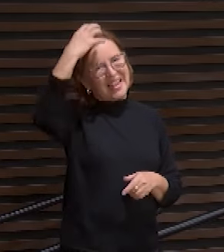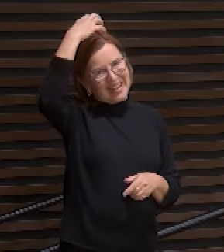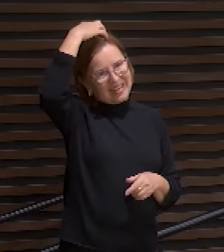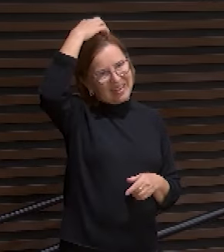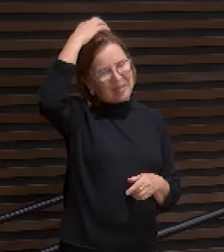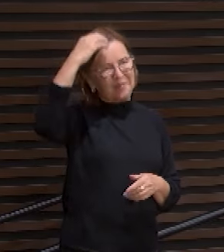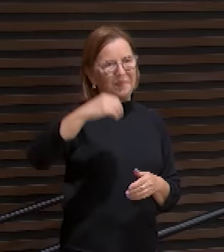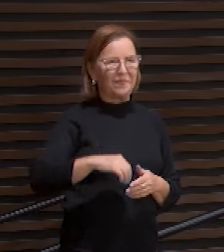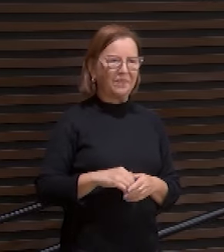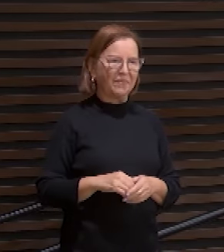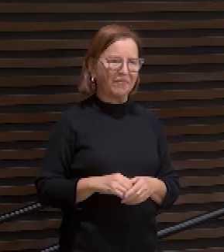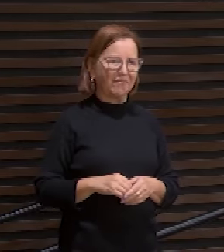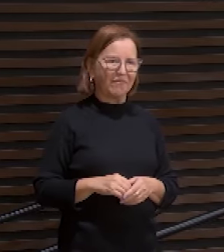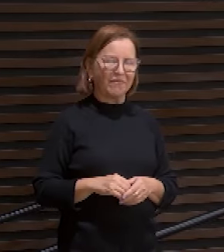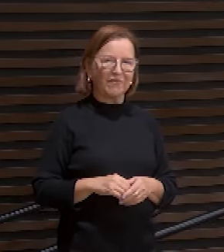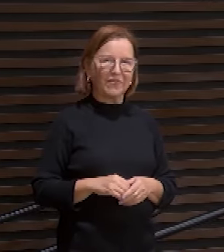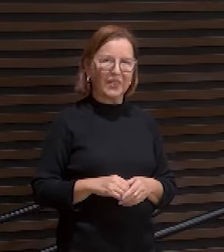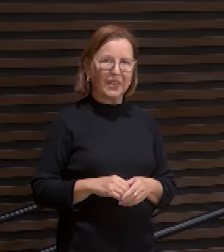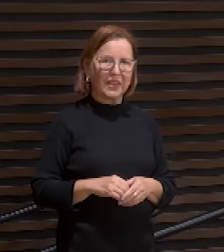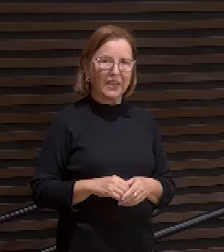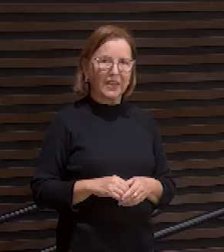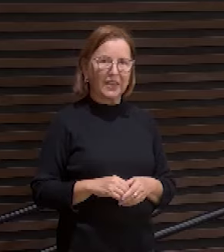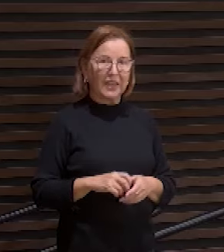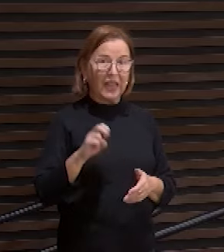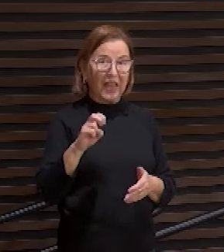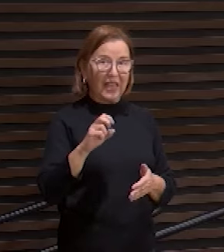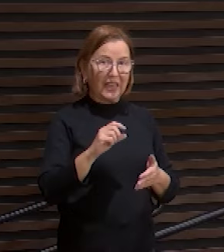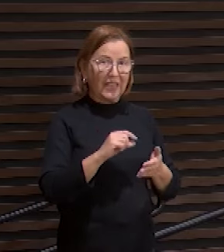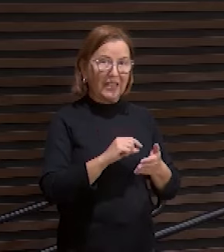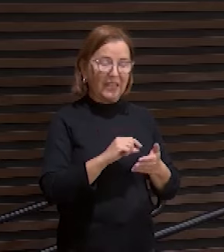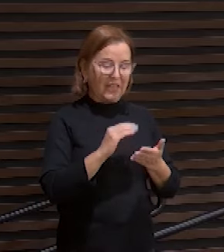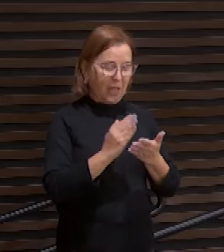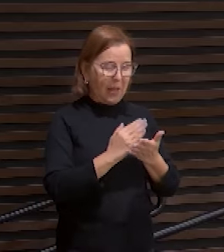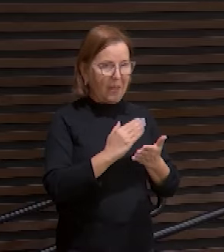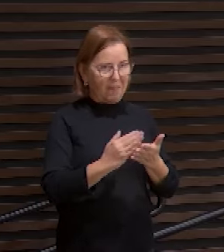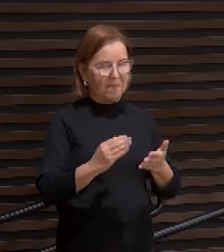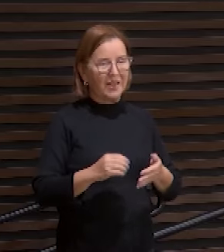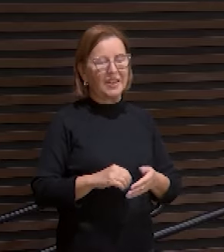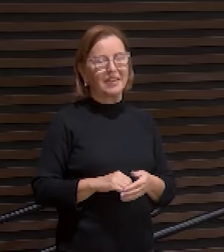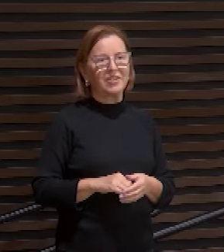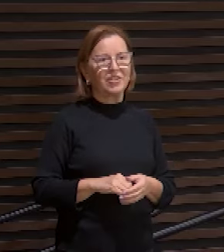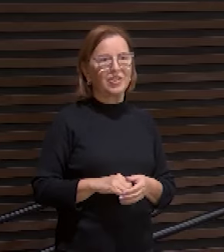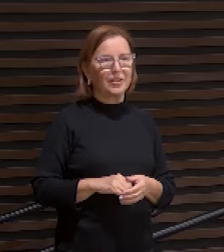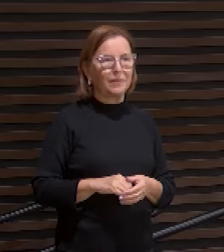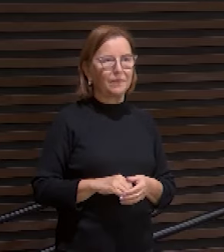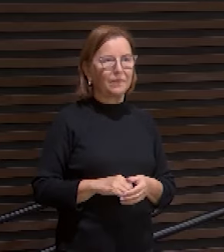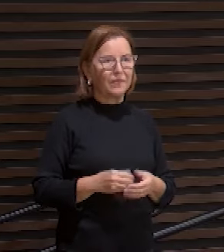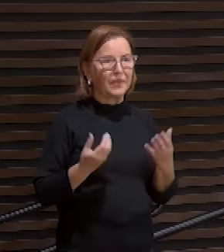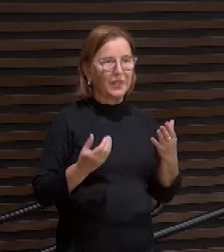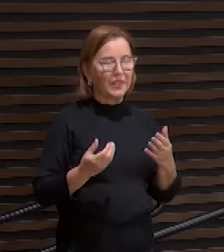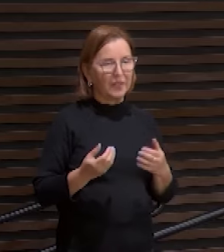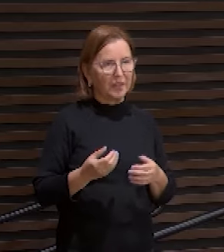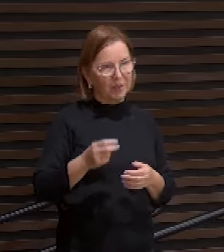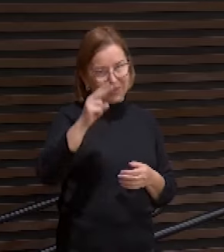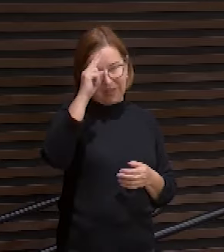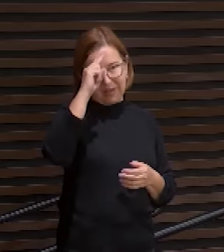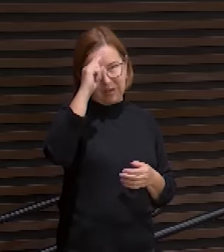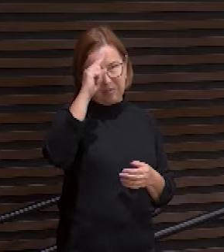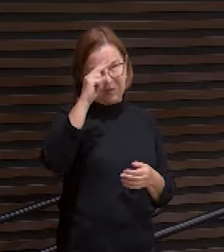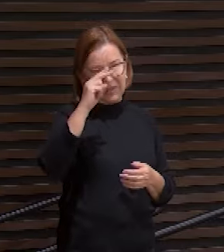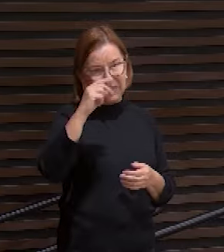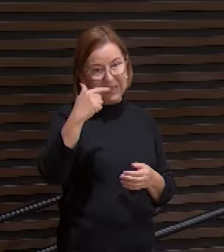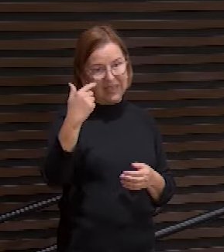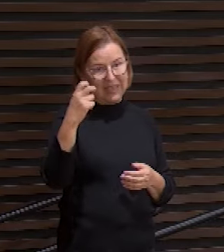e nós avançamos então para a quinta e última estrofe e aí queridos eu quero que vocês lembrando a quinta estrofe é uma